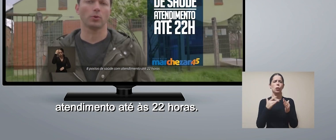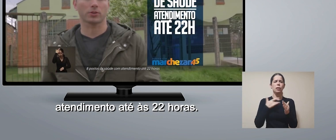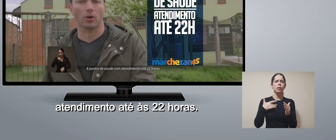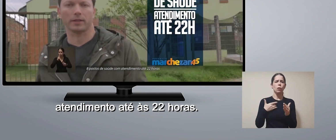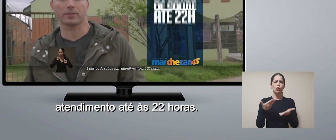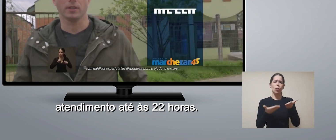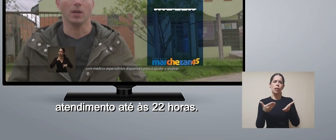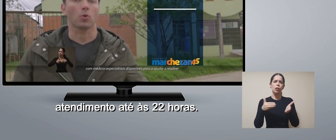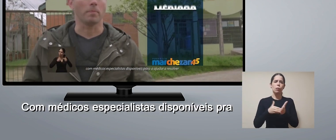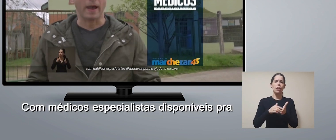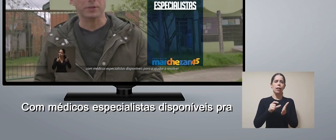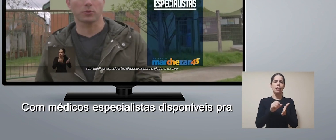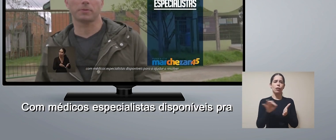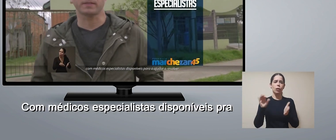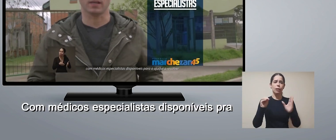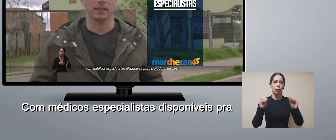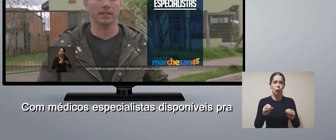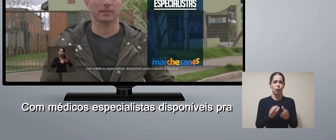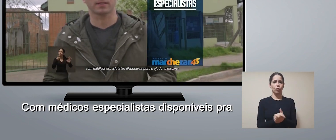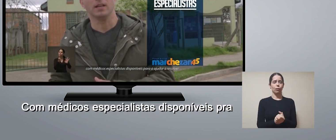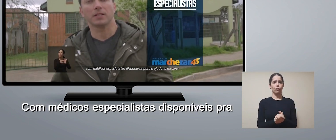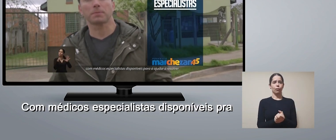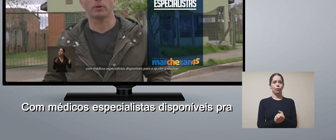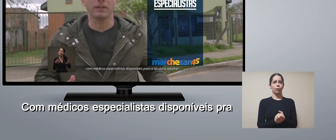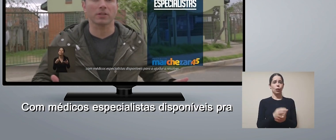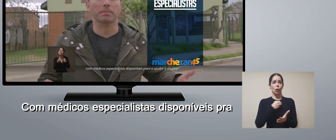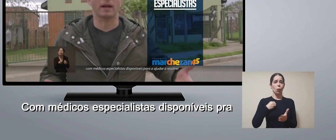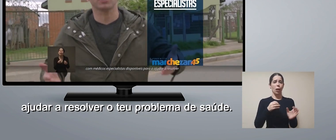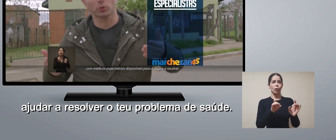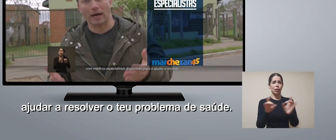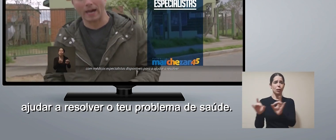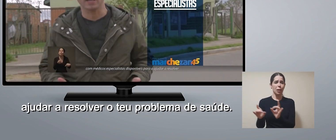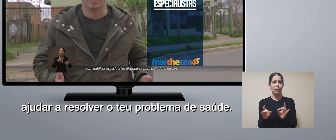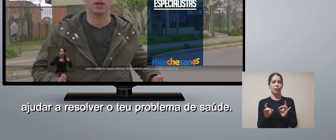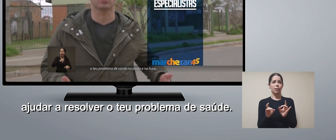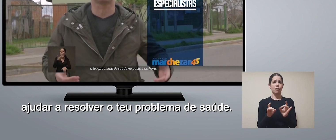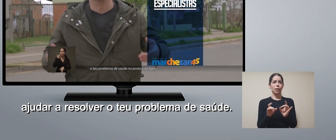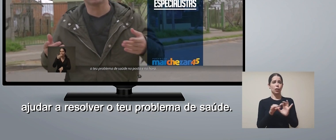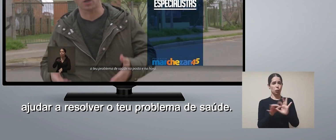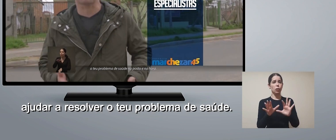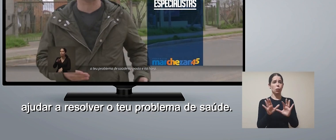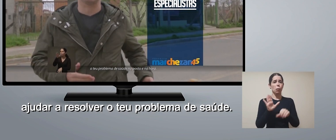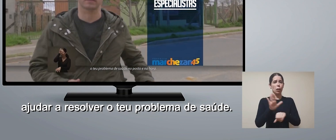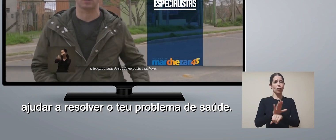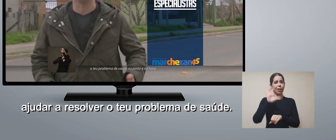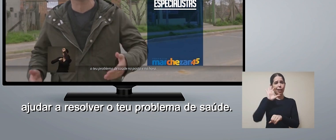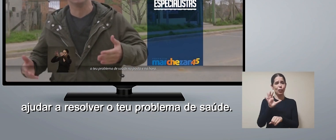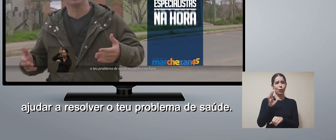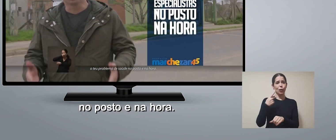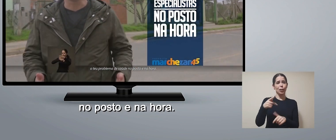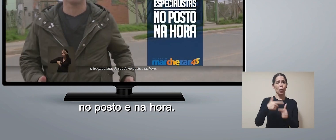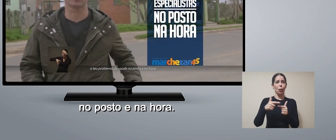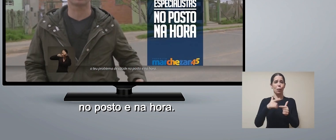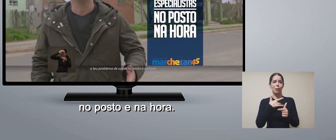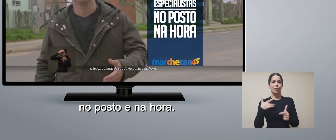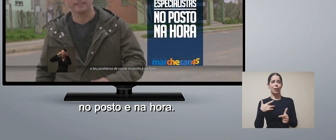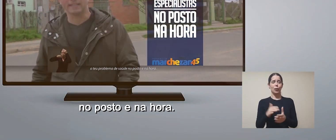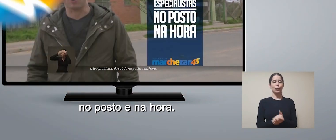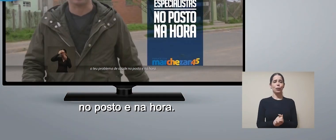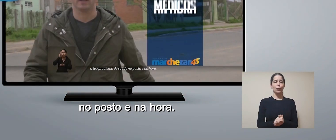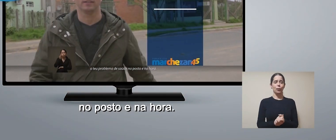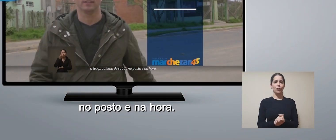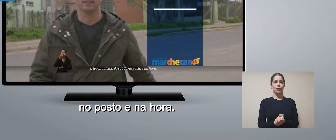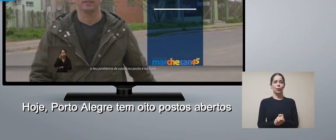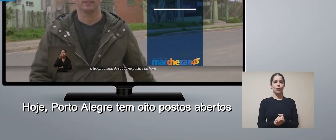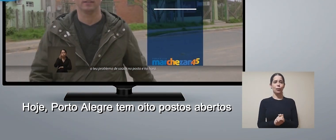até as 22 horas. Com médicos especialistas disponíveis para ajudar a resolver o teu problema de saúde. No posto